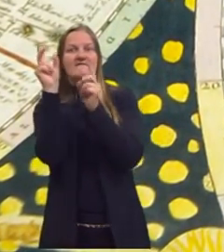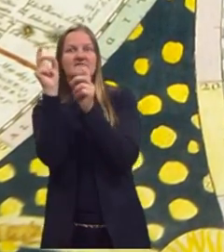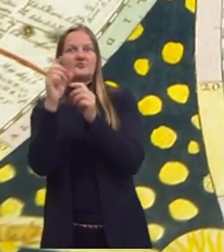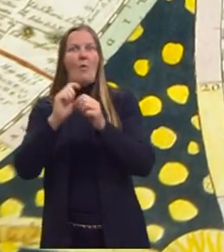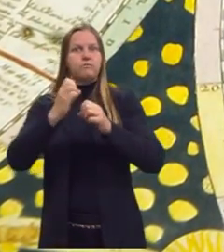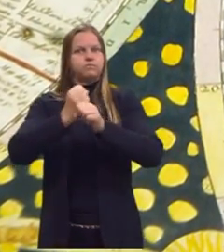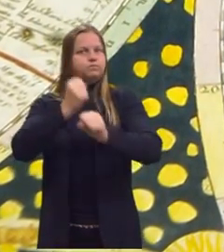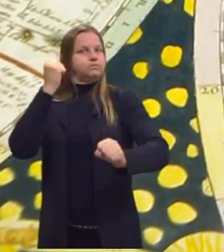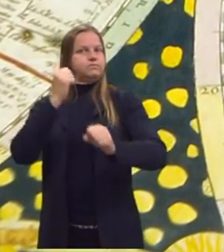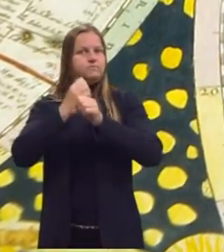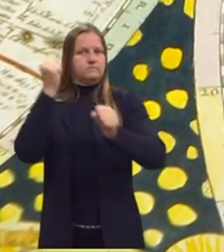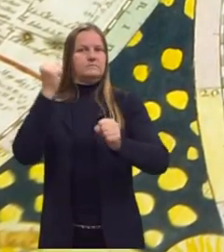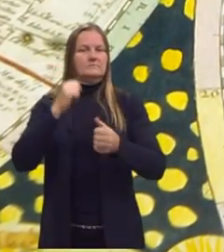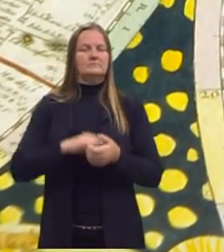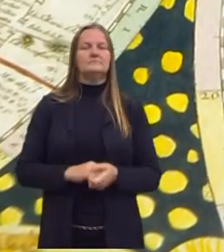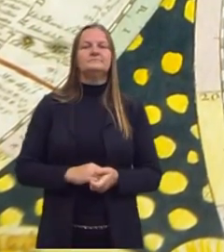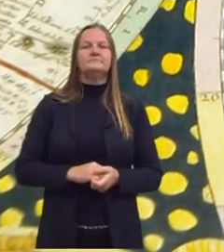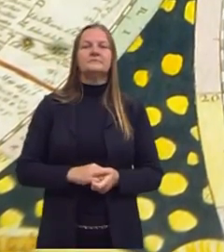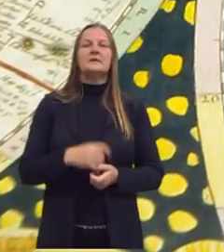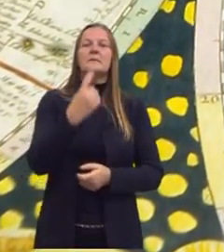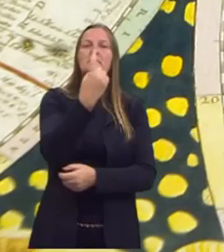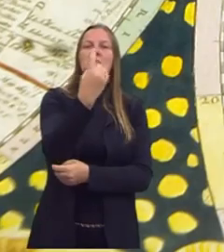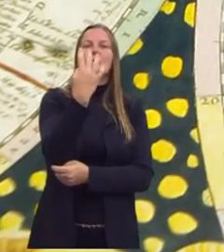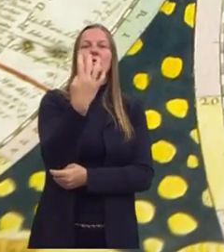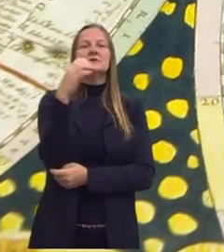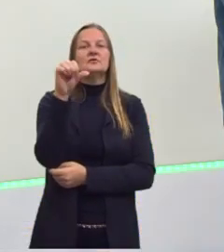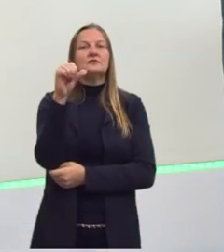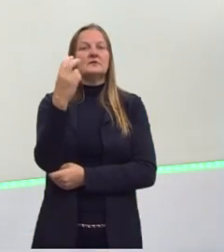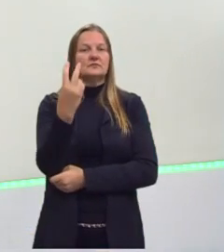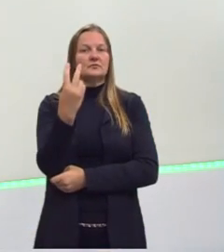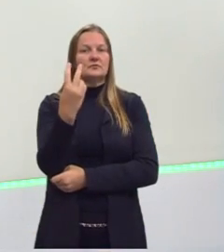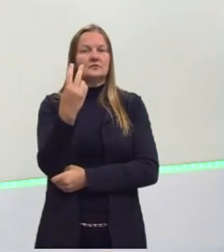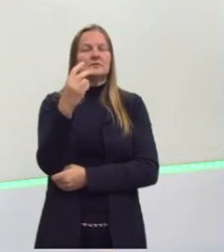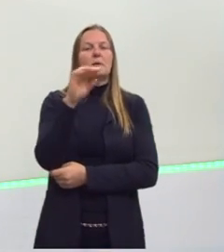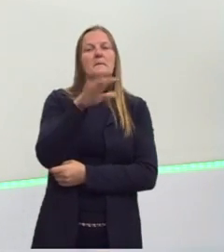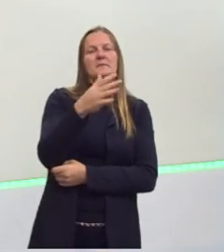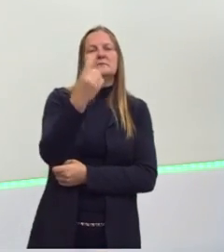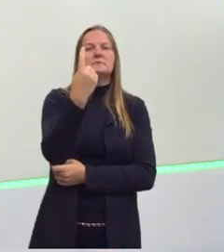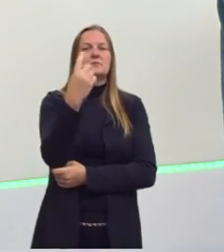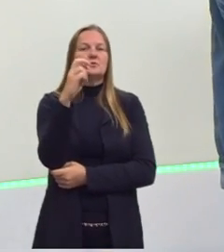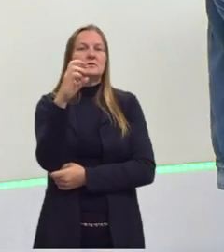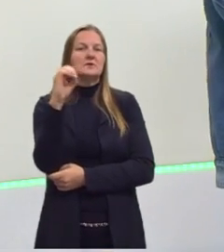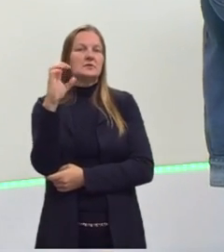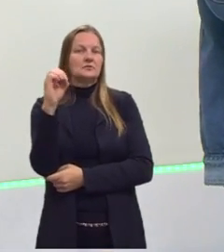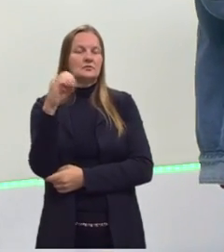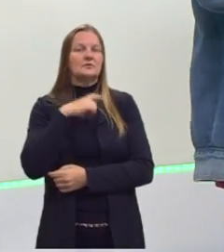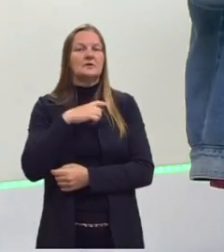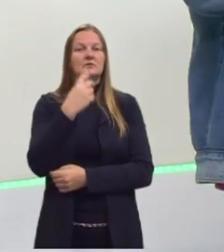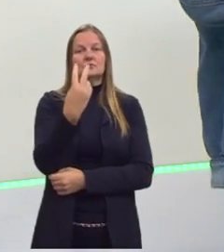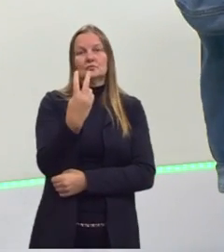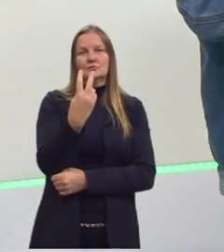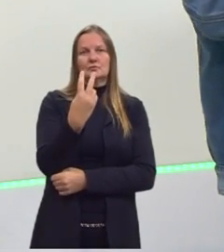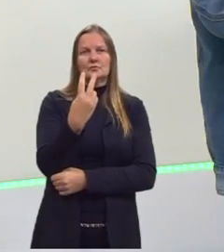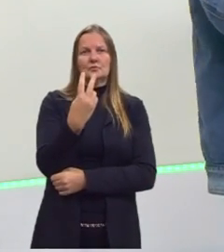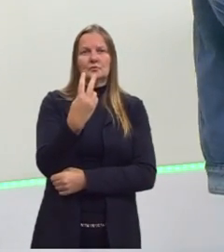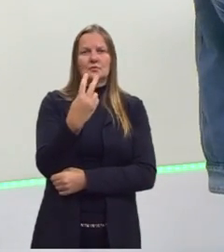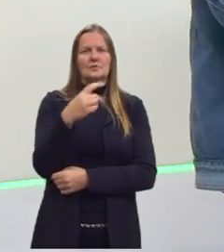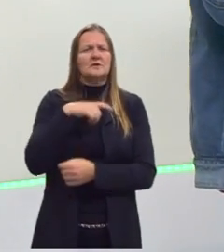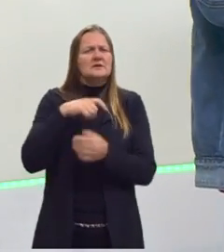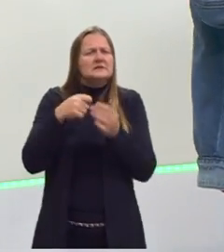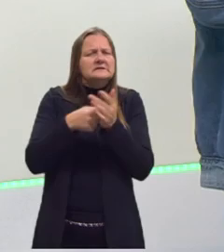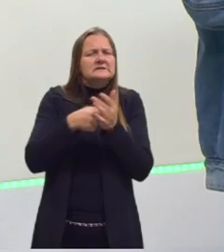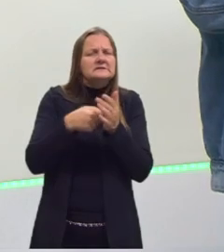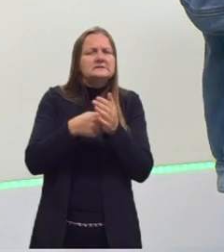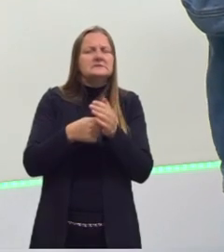lugares. E depois, em 1492 e também em 1500, tem dois caras que vão tentar